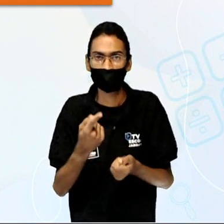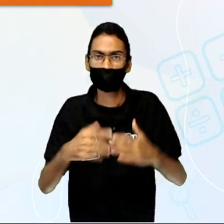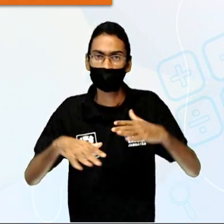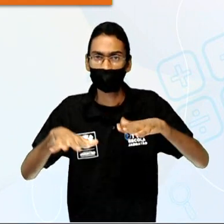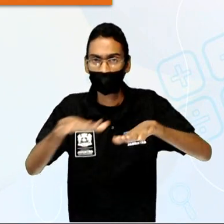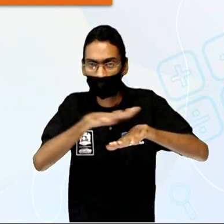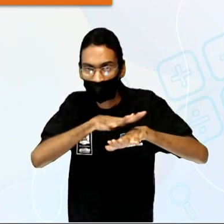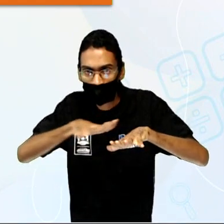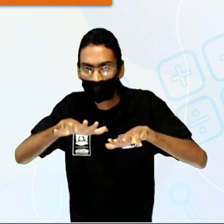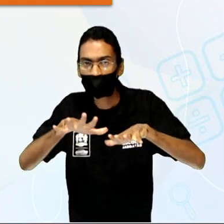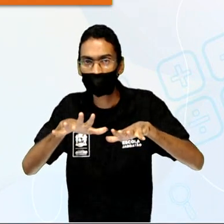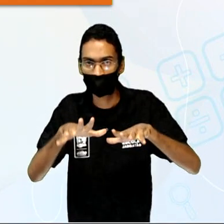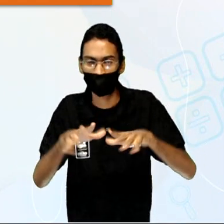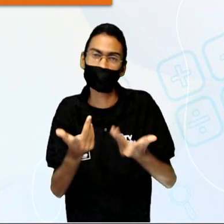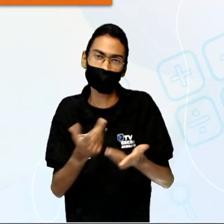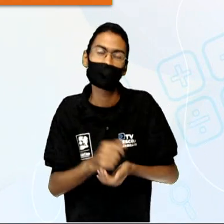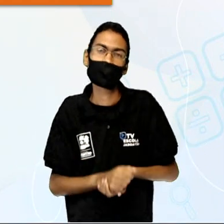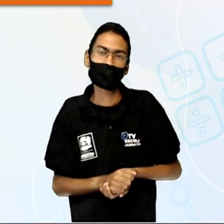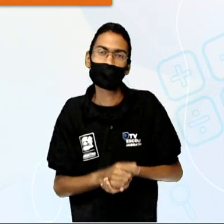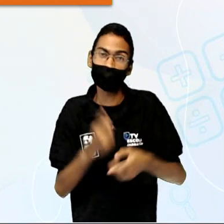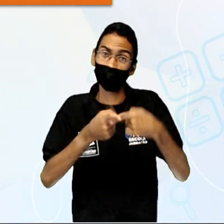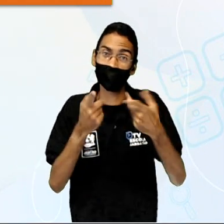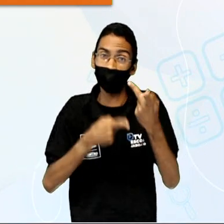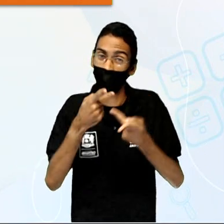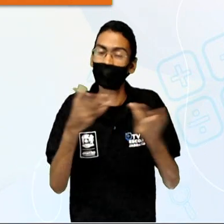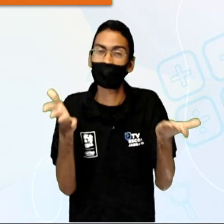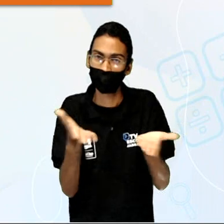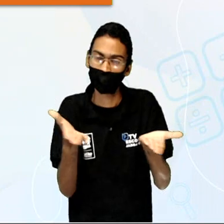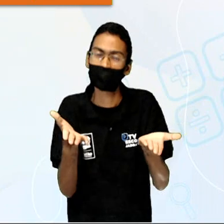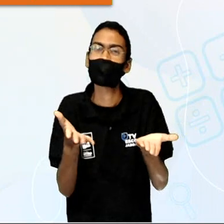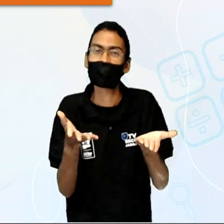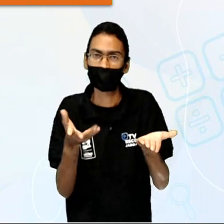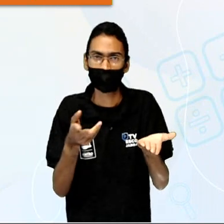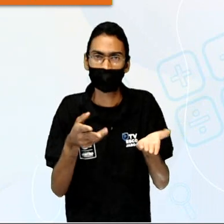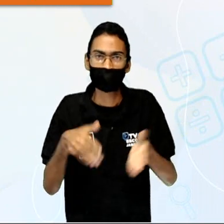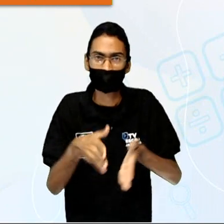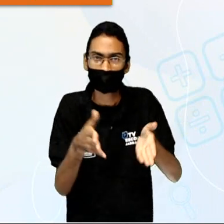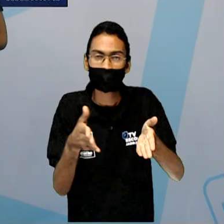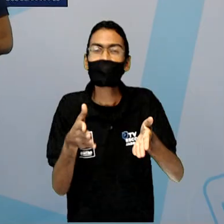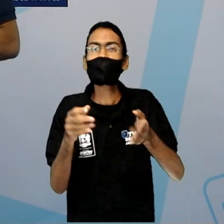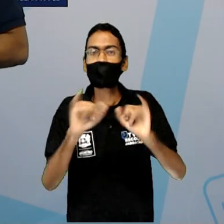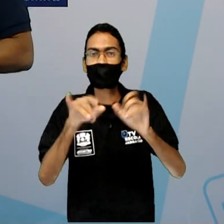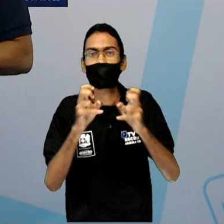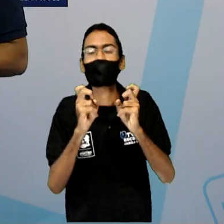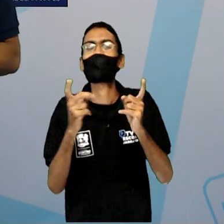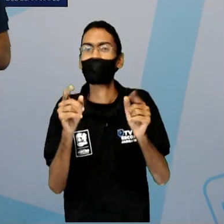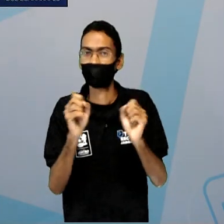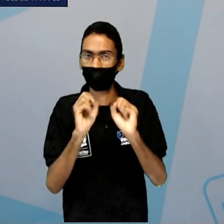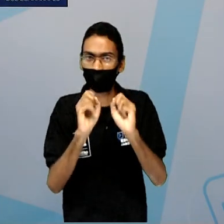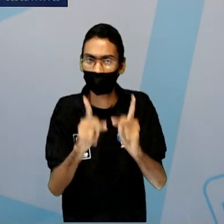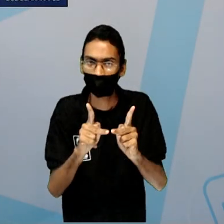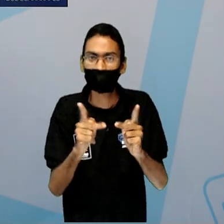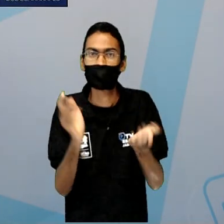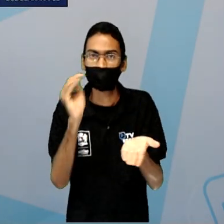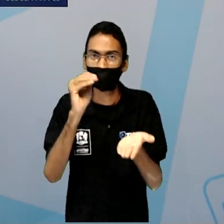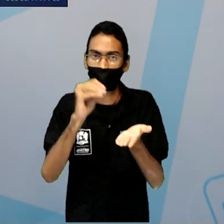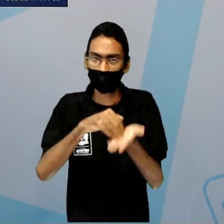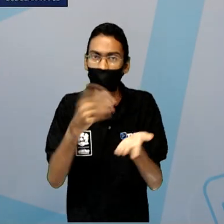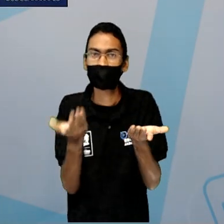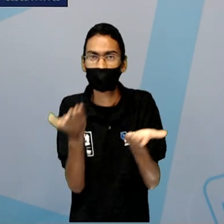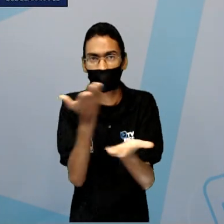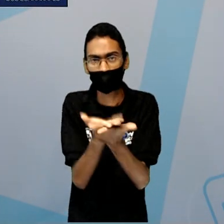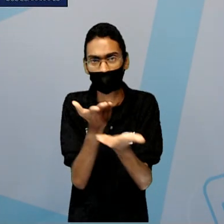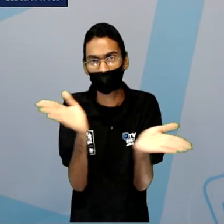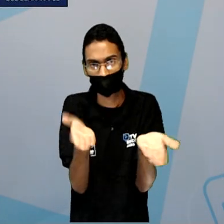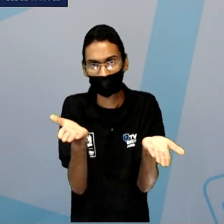Poxa vida, por que eu falei isso, né? E do município de Jaboatão dos Guararapes. Ok, pessoal? Bom, estamos finalizando nossa aula